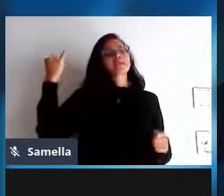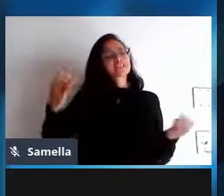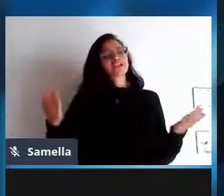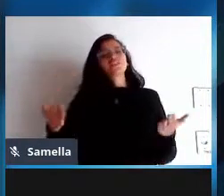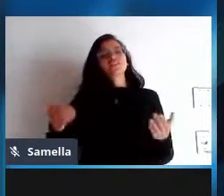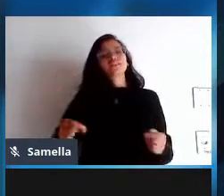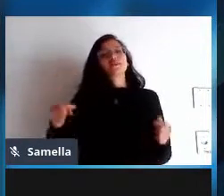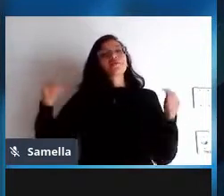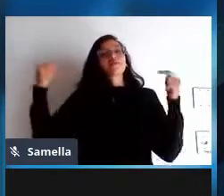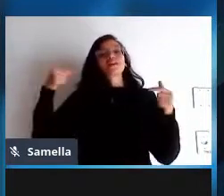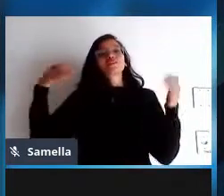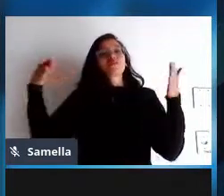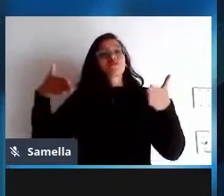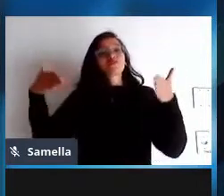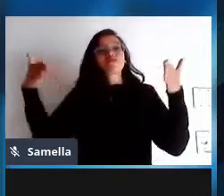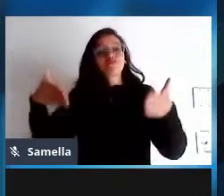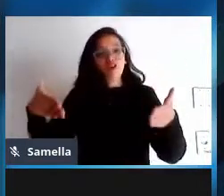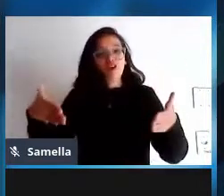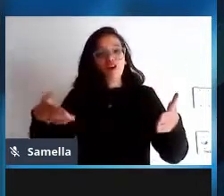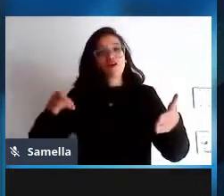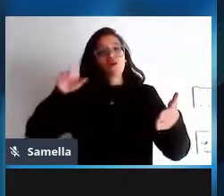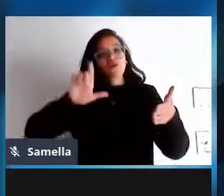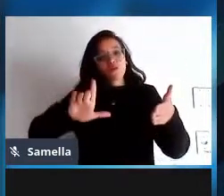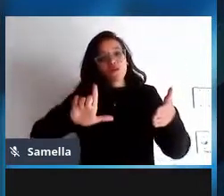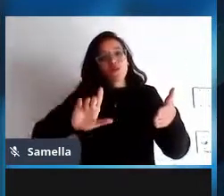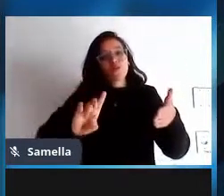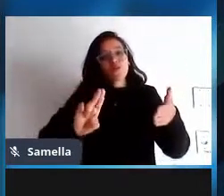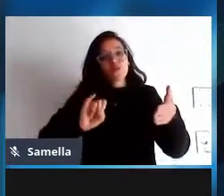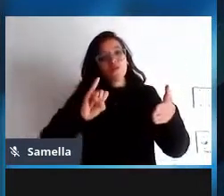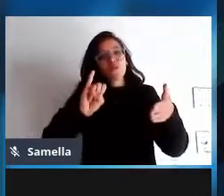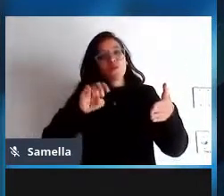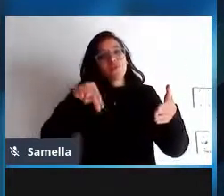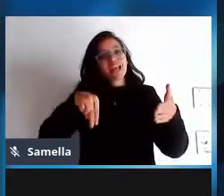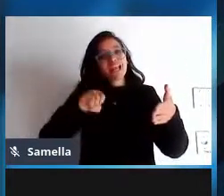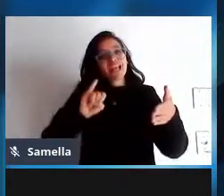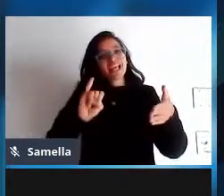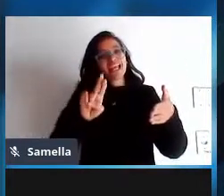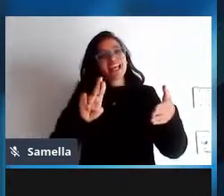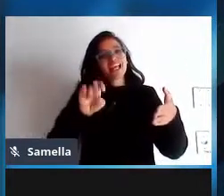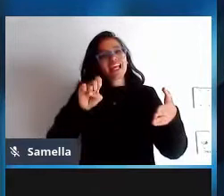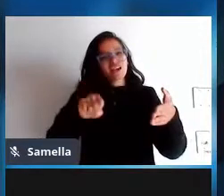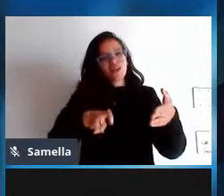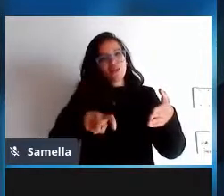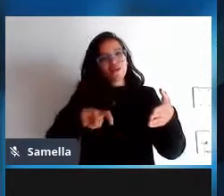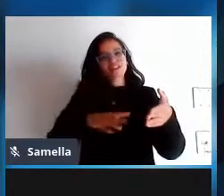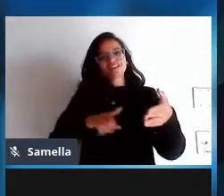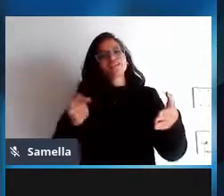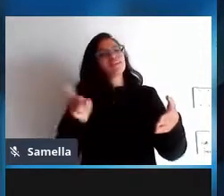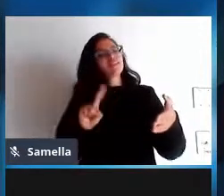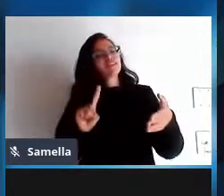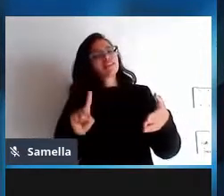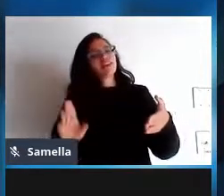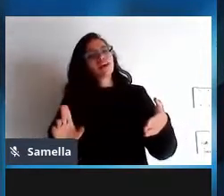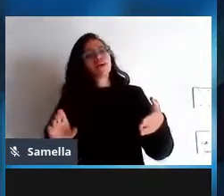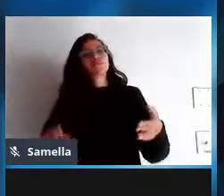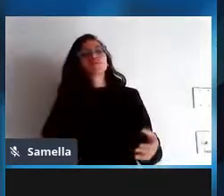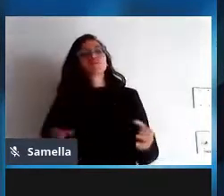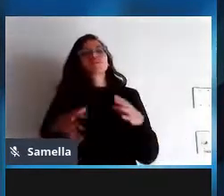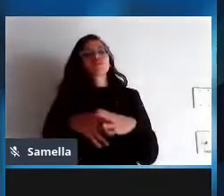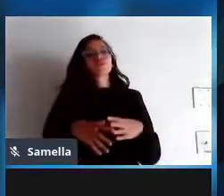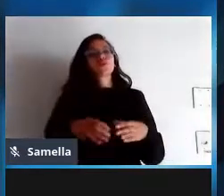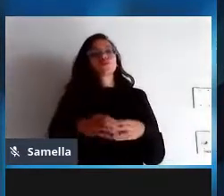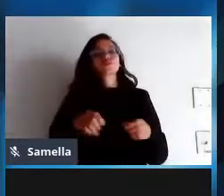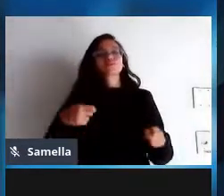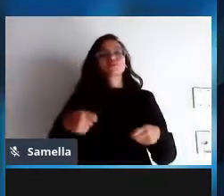não é o foco tá o foco é software livre então todos os aspectos relativos ao linux que